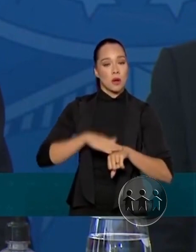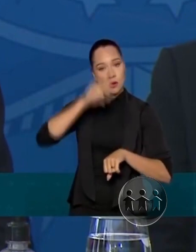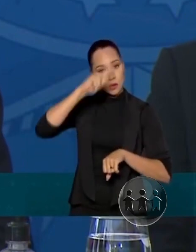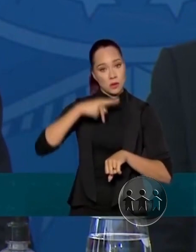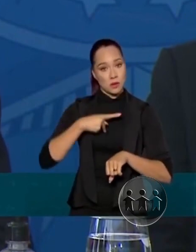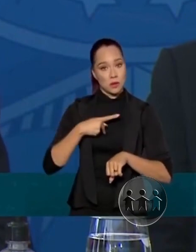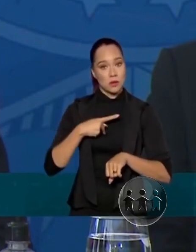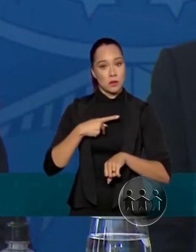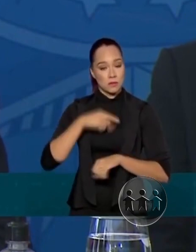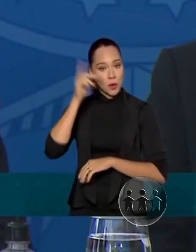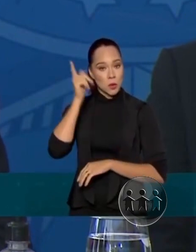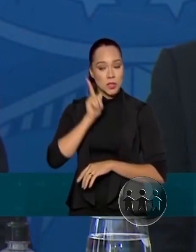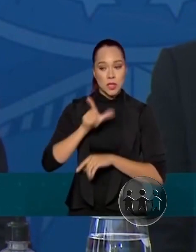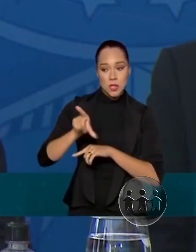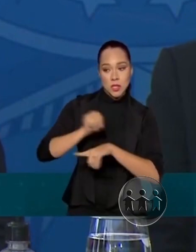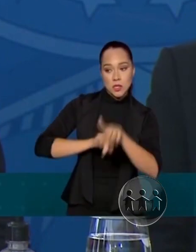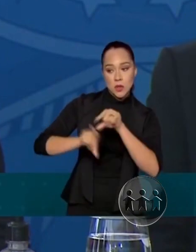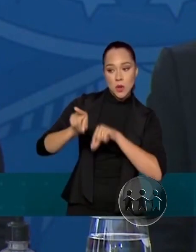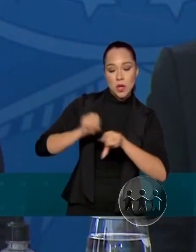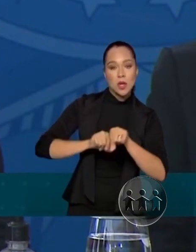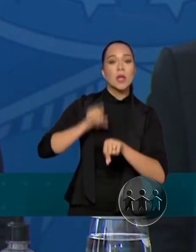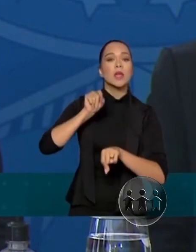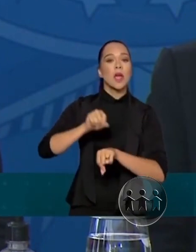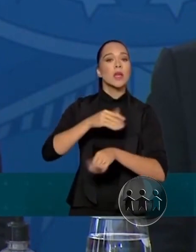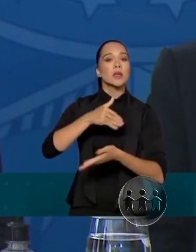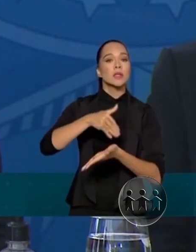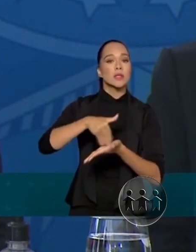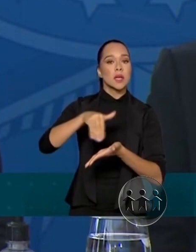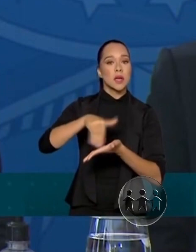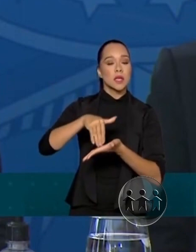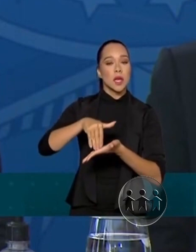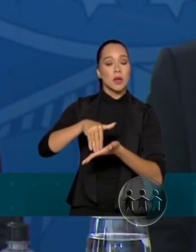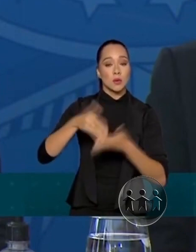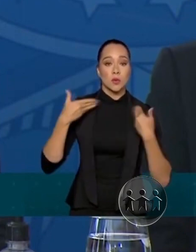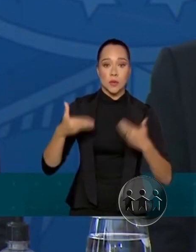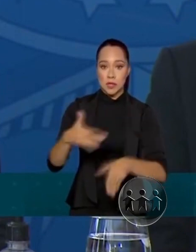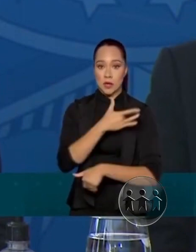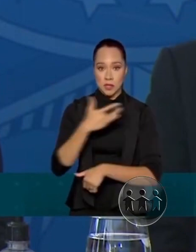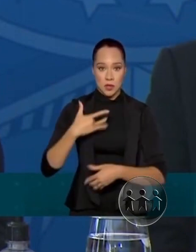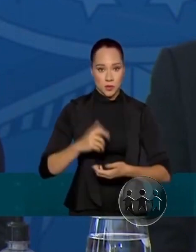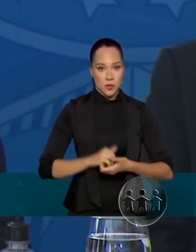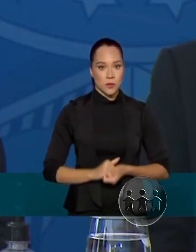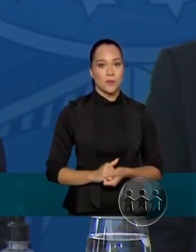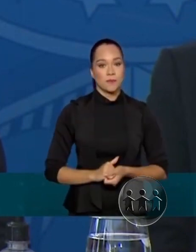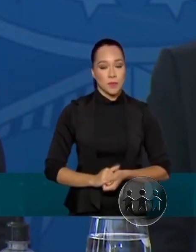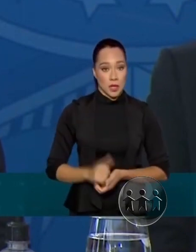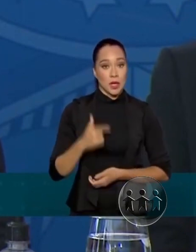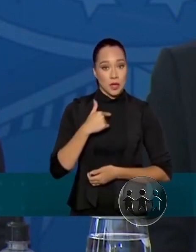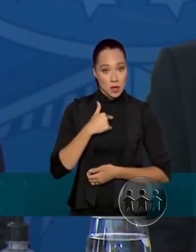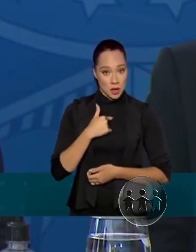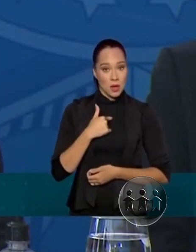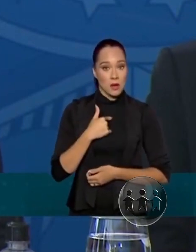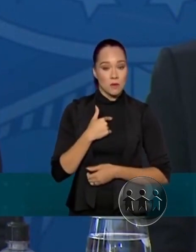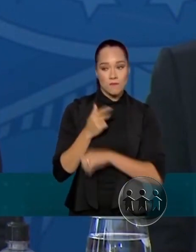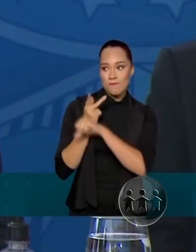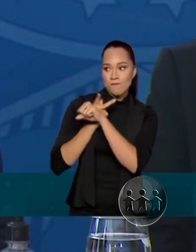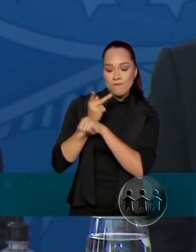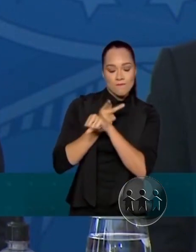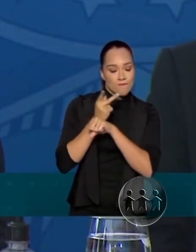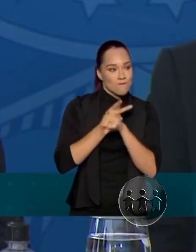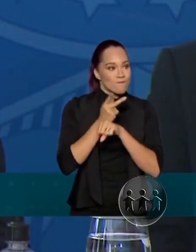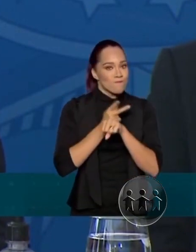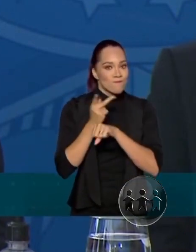para indicar o secretariado do Ministério da Saúde. E eu o fiz buscando